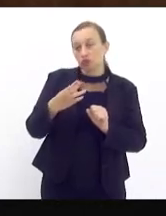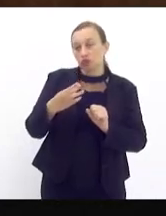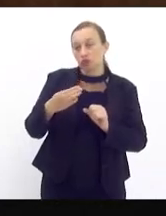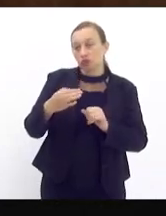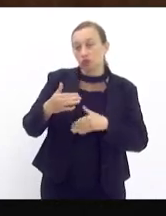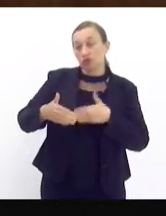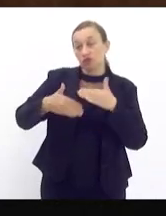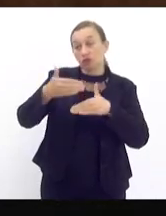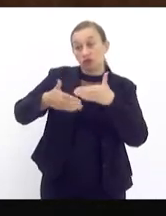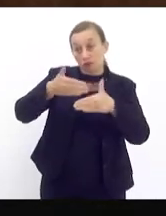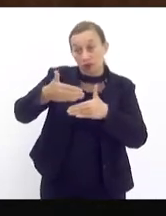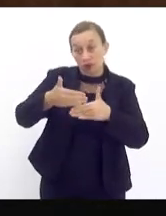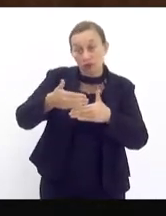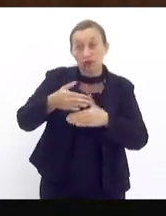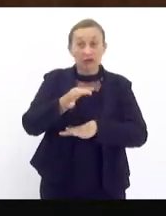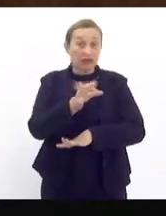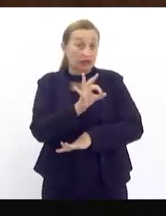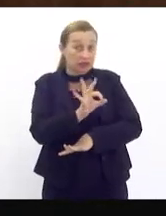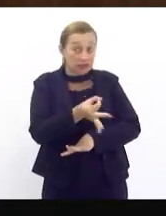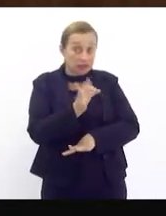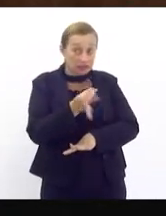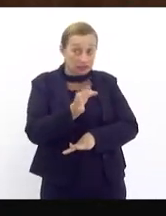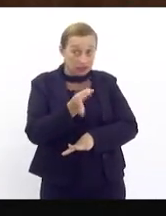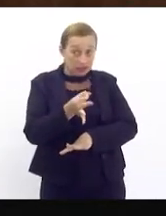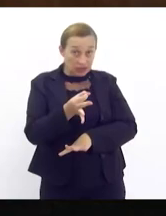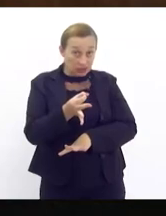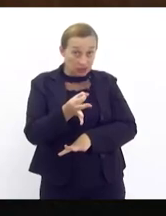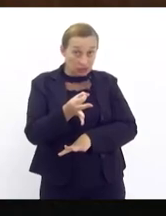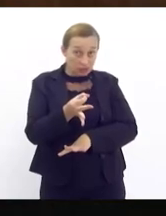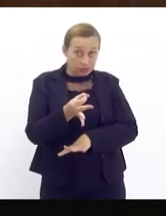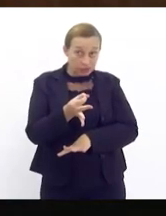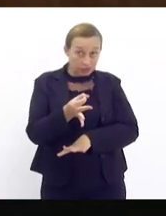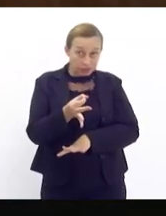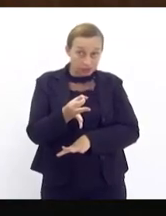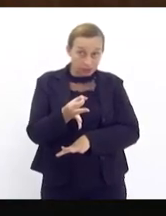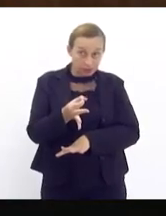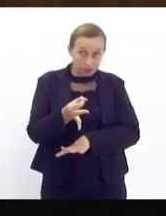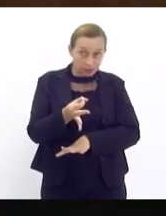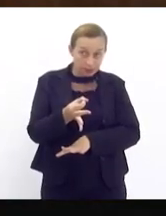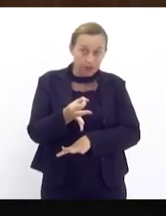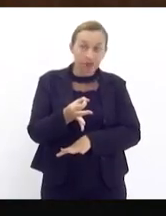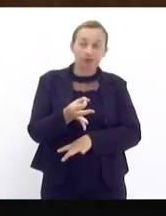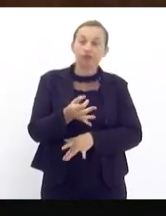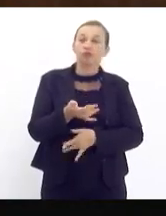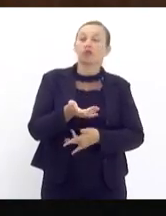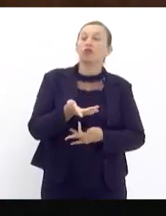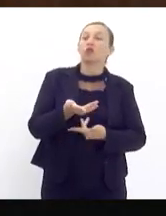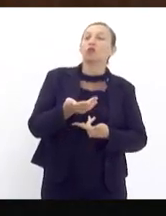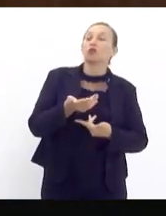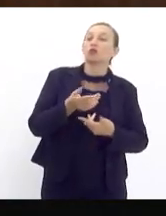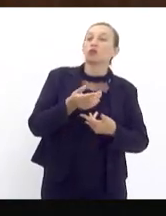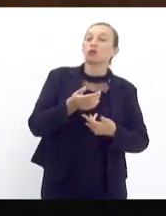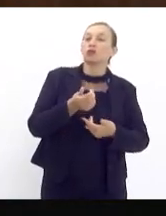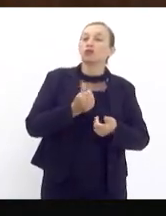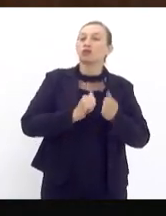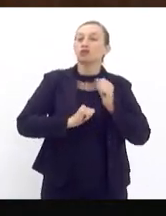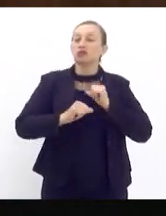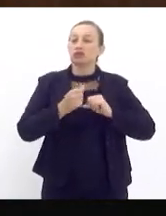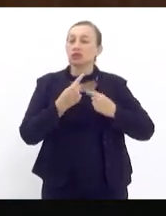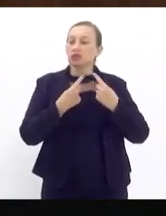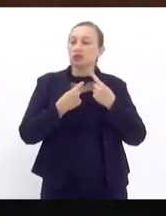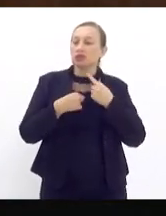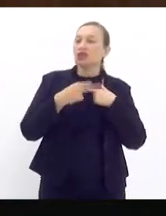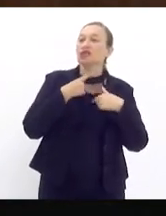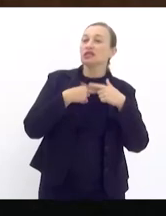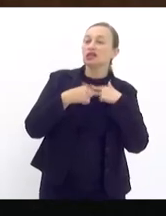que, de fato, acomode os anseios dos comerciantes, artesãos, dos trabalhadores que estão